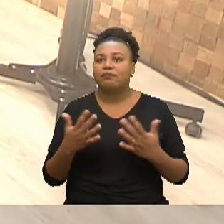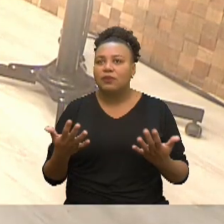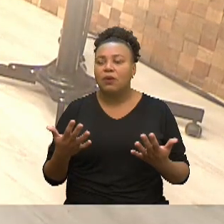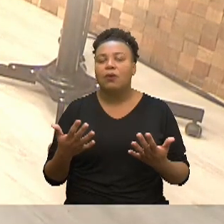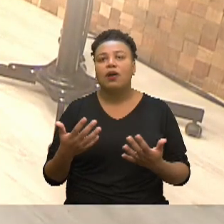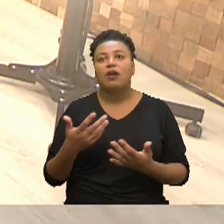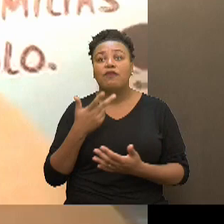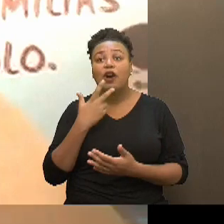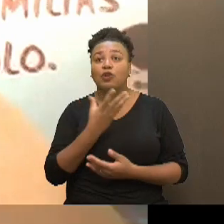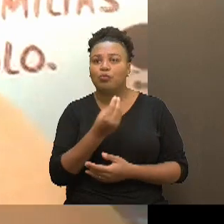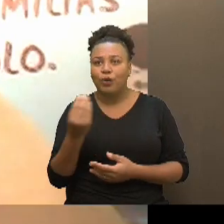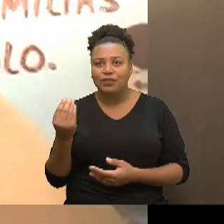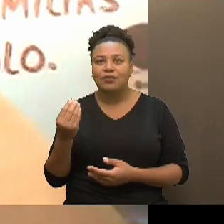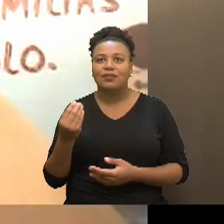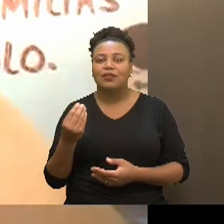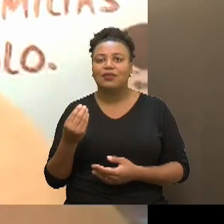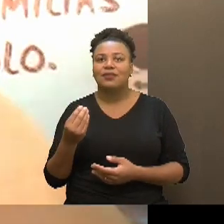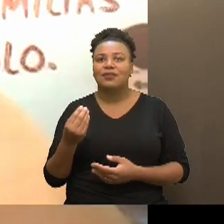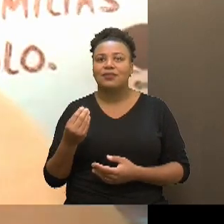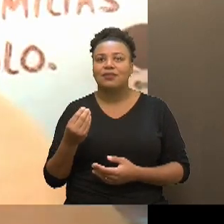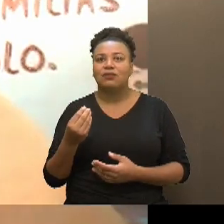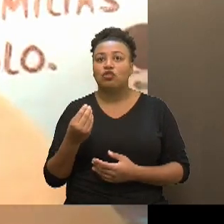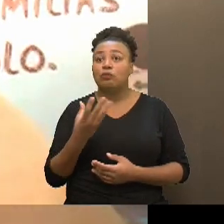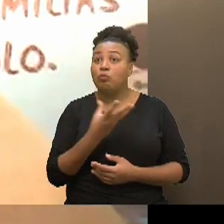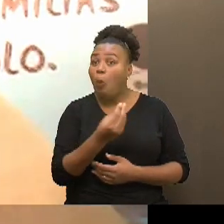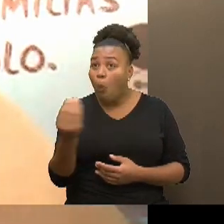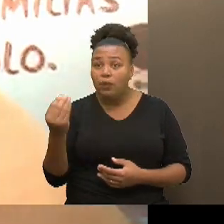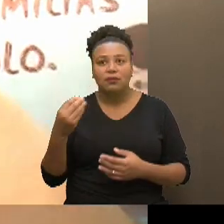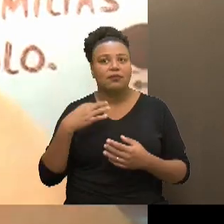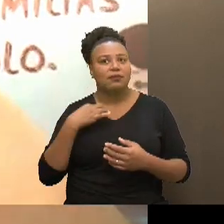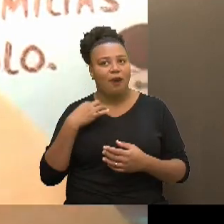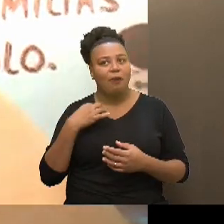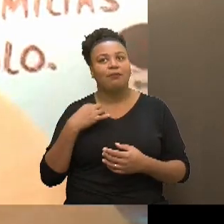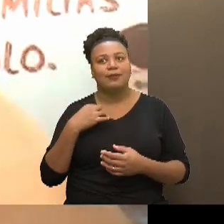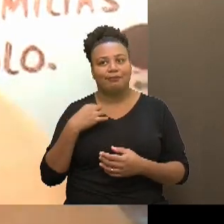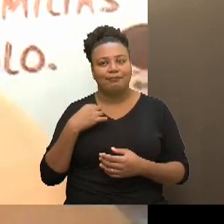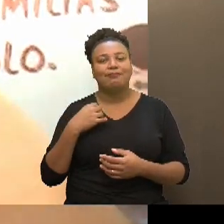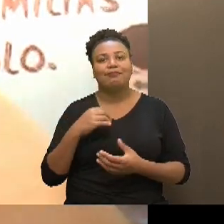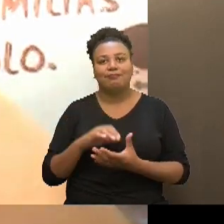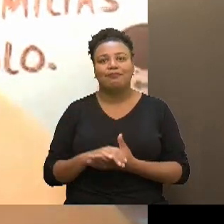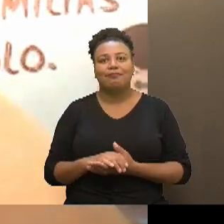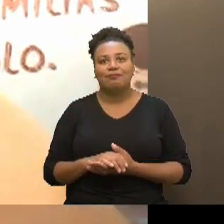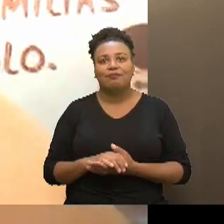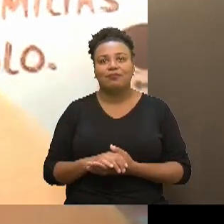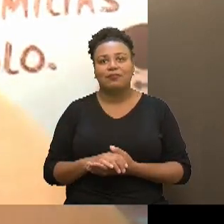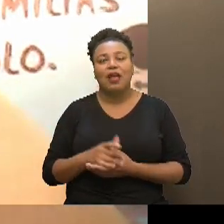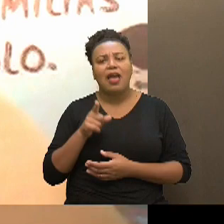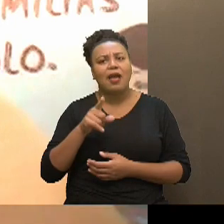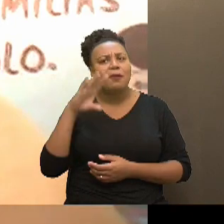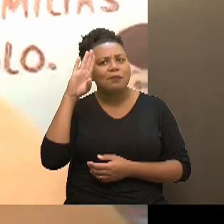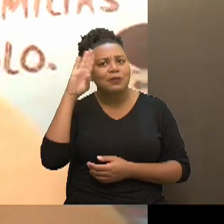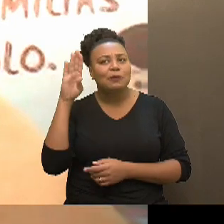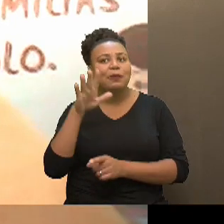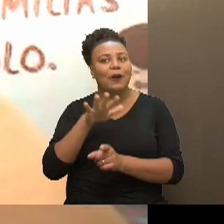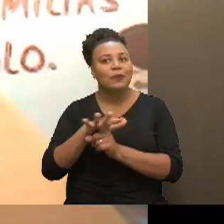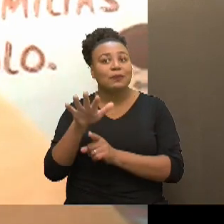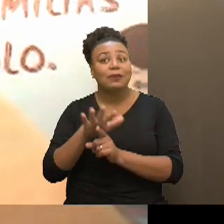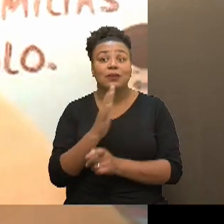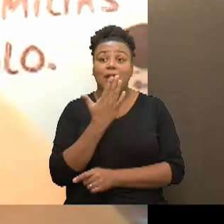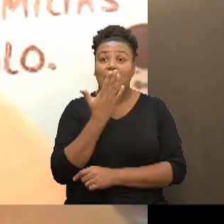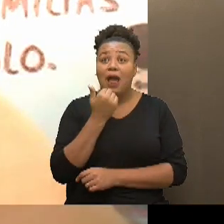que eu digo muitas quando a gente fala, assim, de centenas mesmo, né, então, é, essa foi a maior demanda, assim,